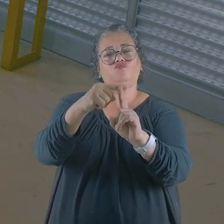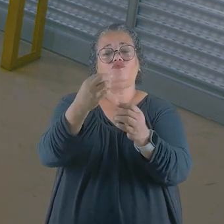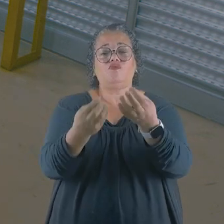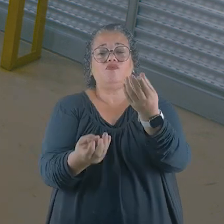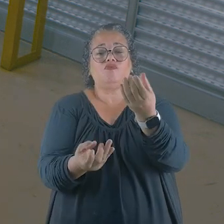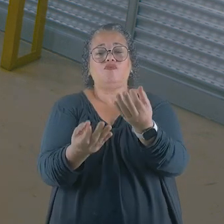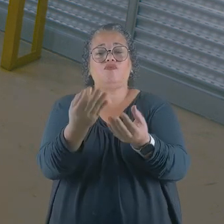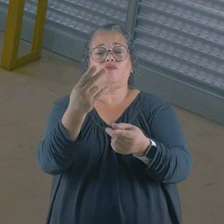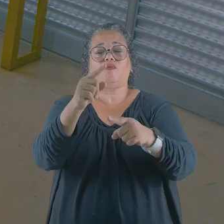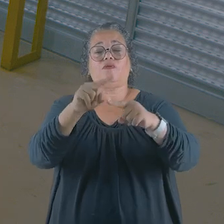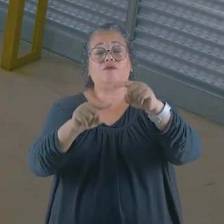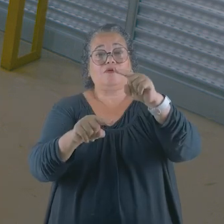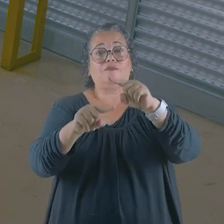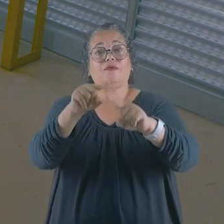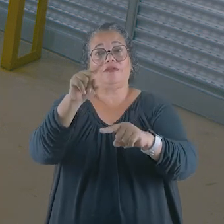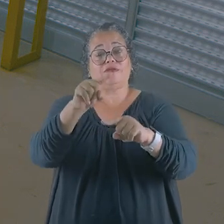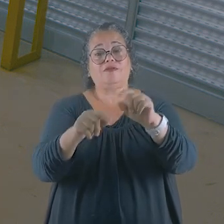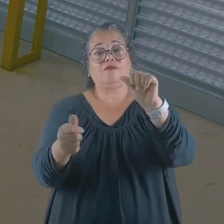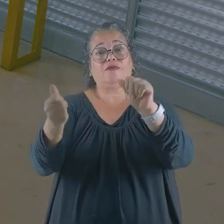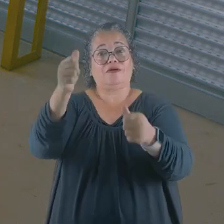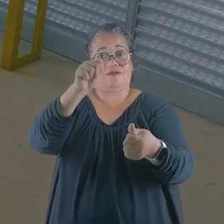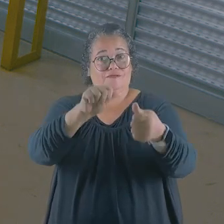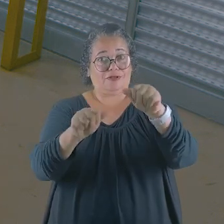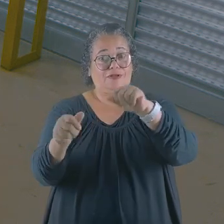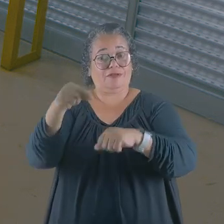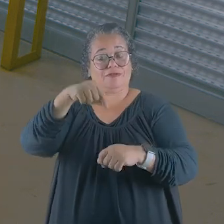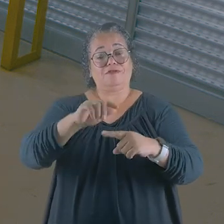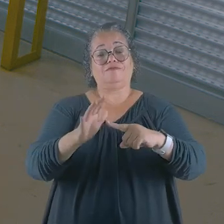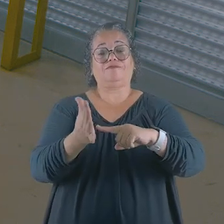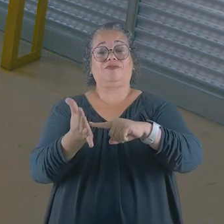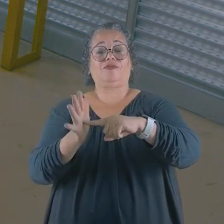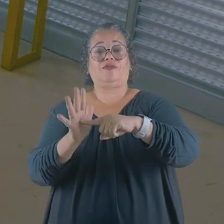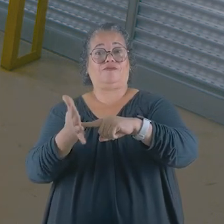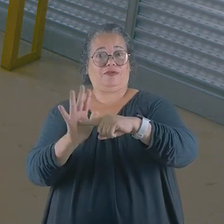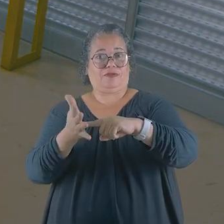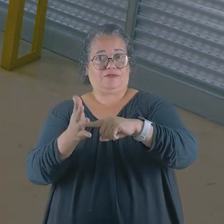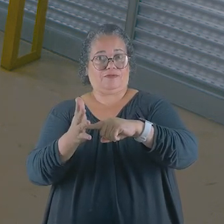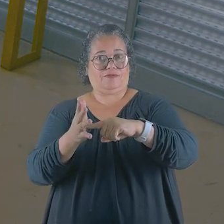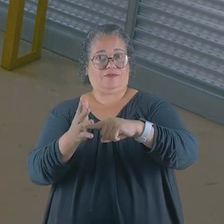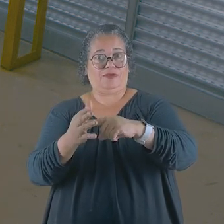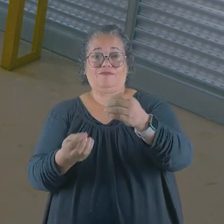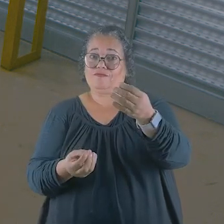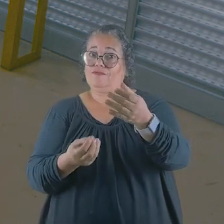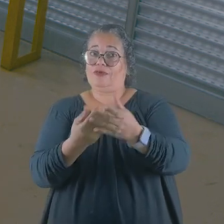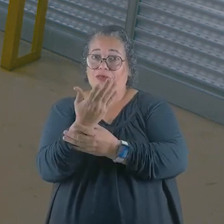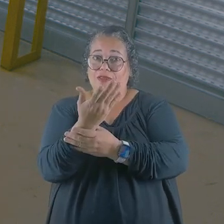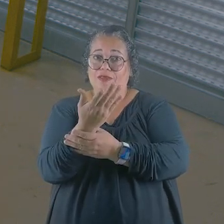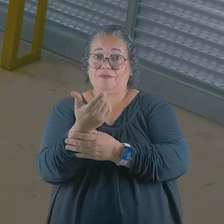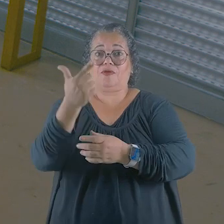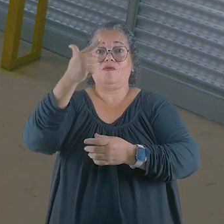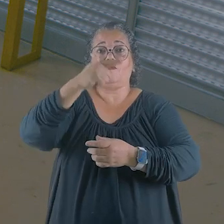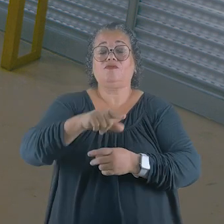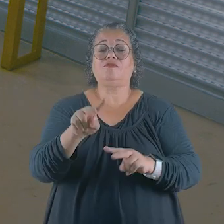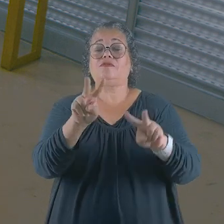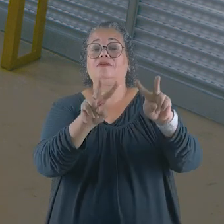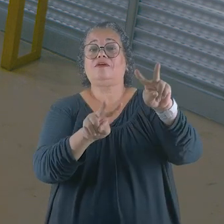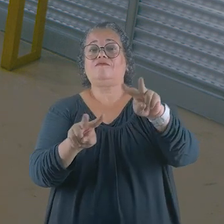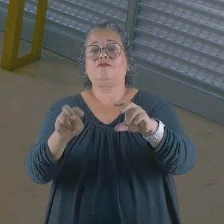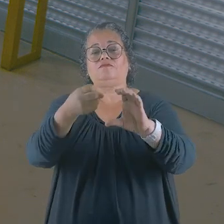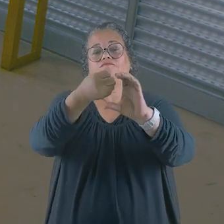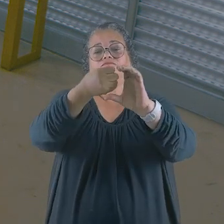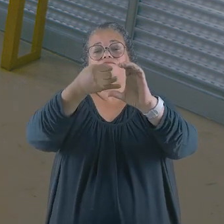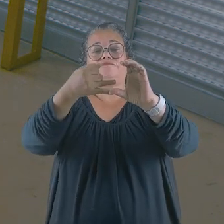materiais aqui avaliados. Esse é o nosso reator, um equipamento que foi desenvolvido para que pudéssemos avaliar,